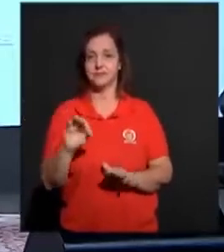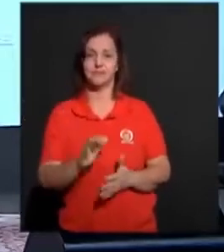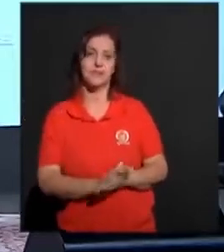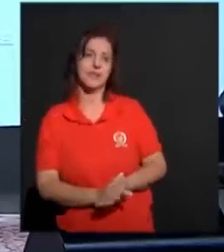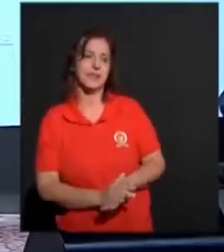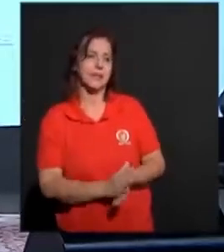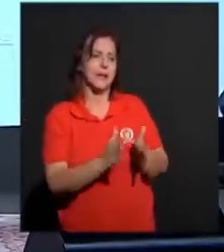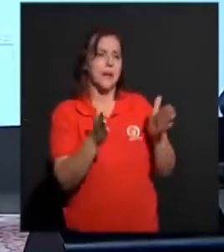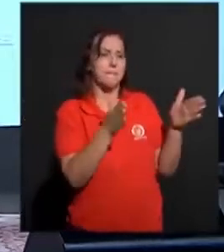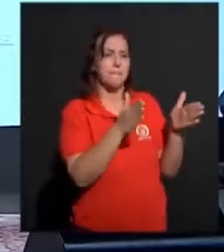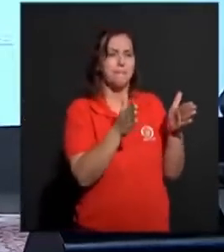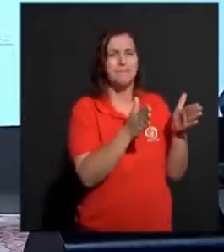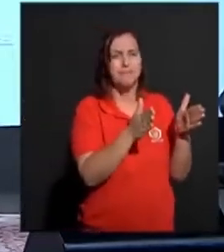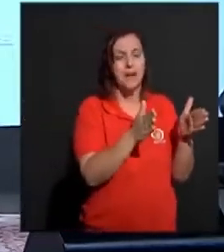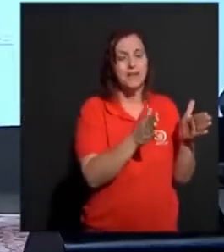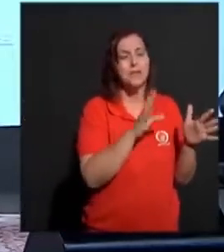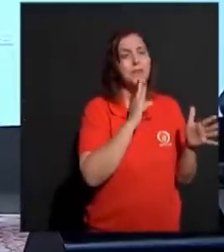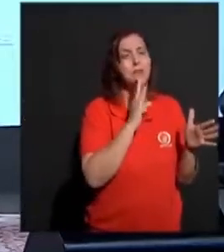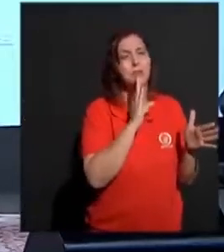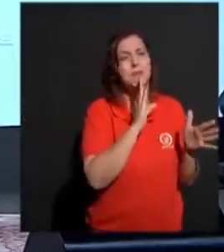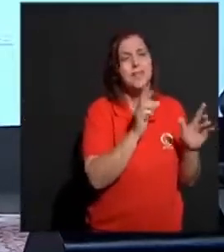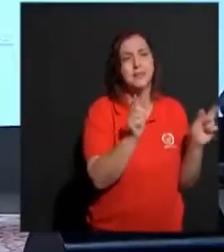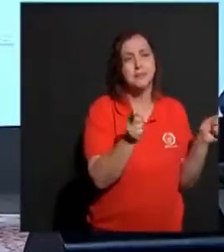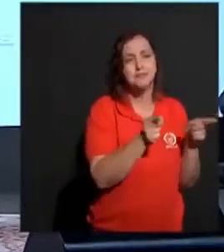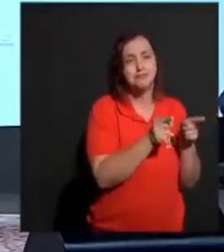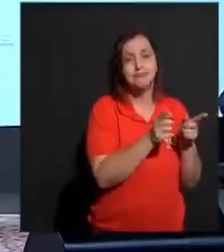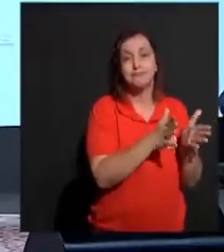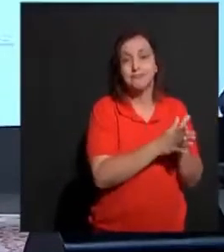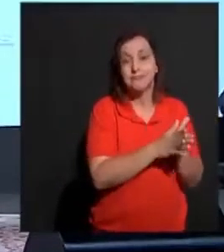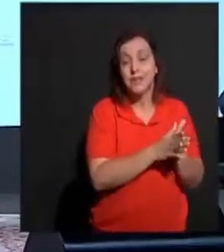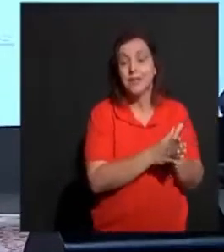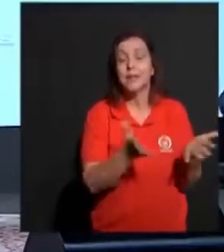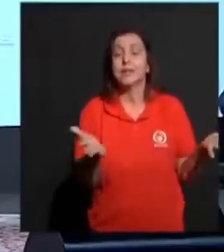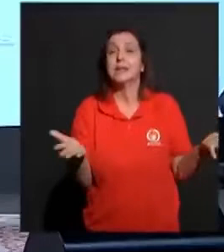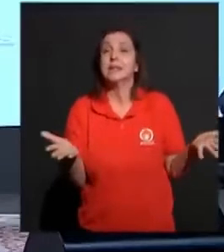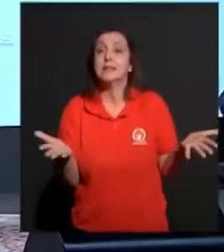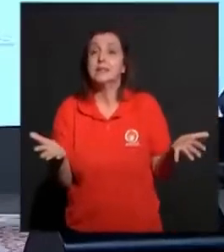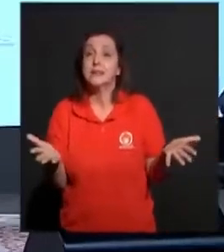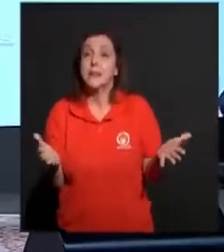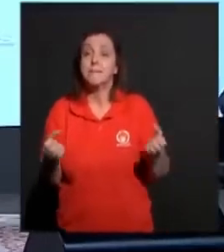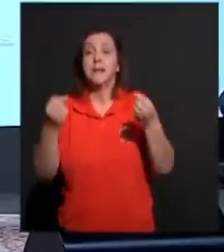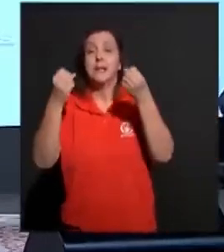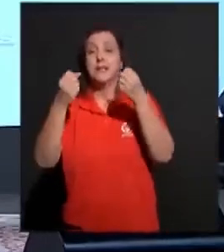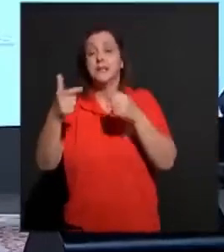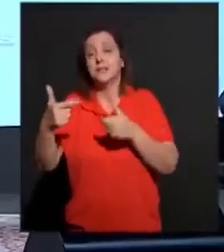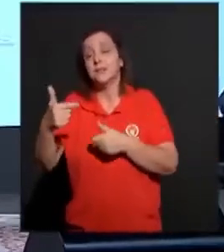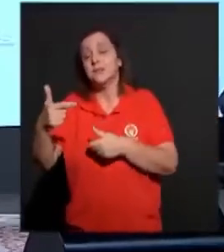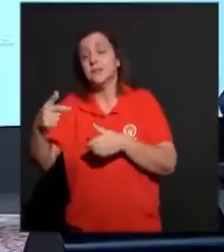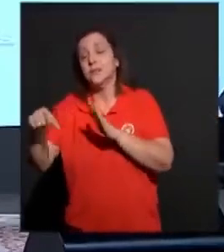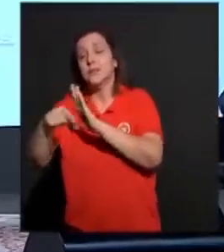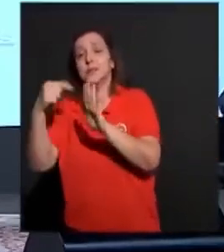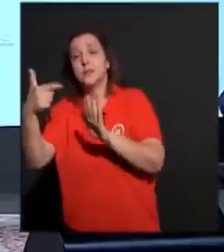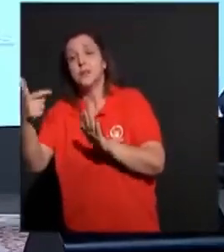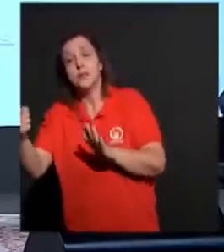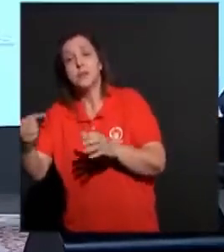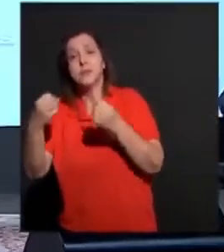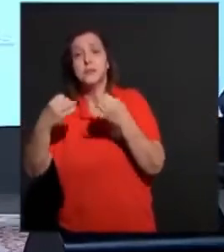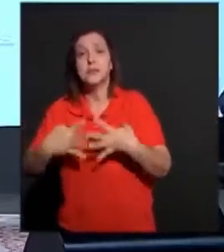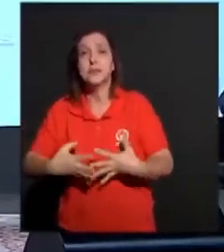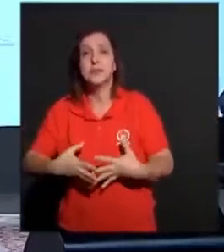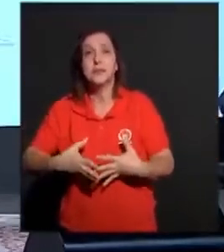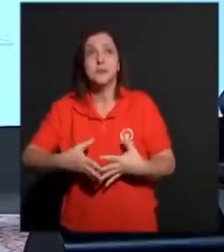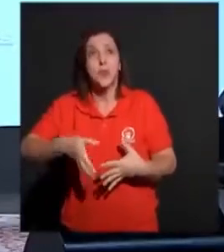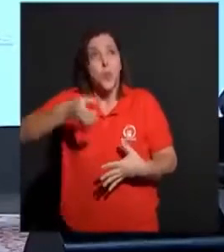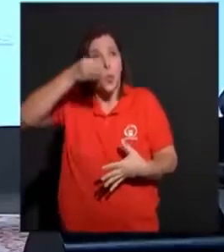conhecemos. E no versículo 12 está trazendo a questão. Do que ainda nós não temos essa total